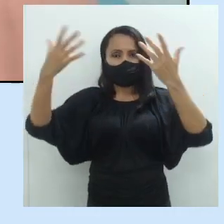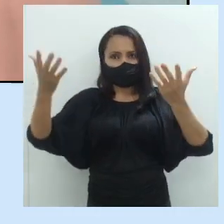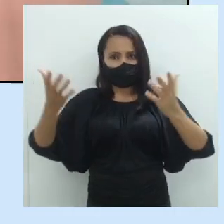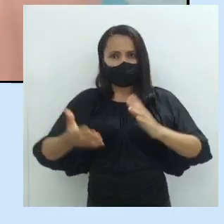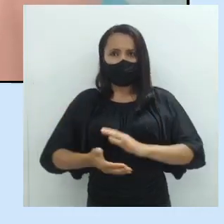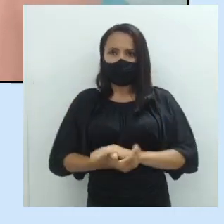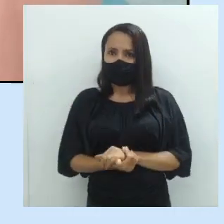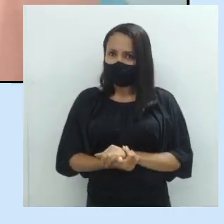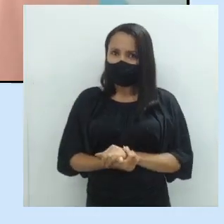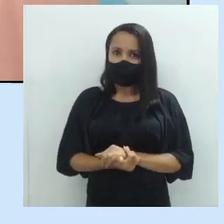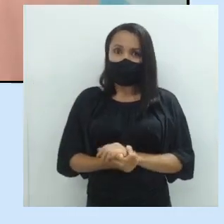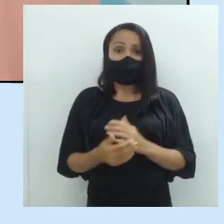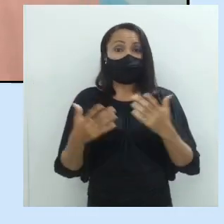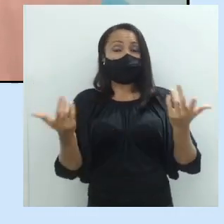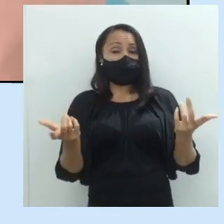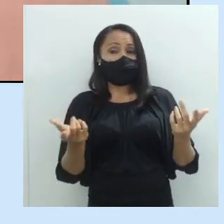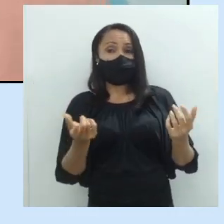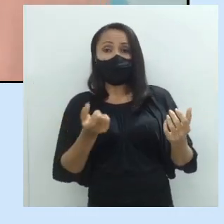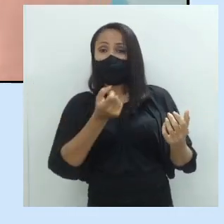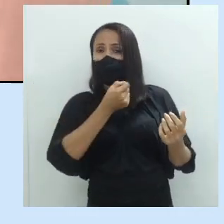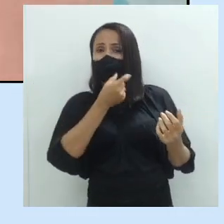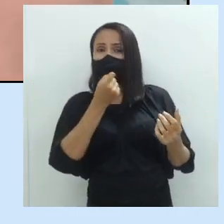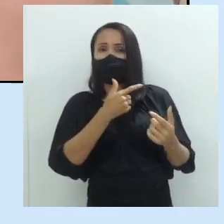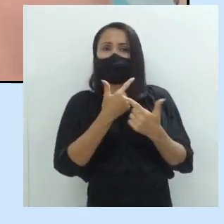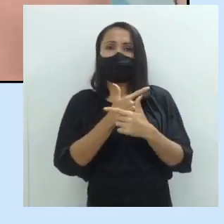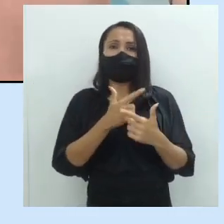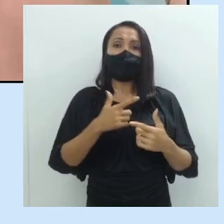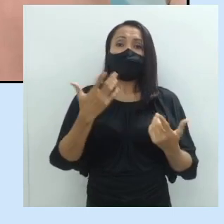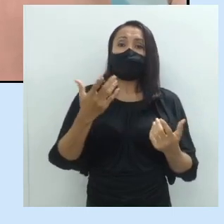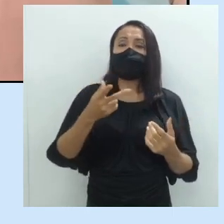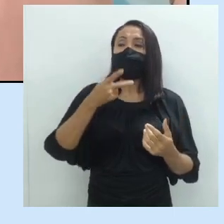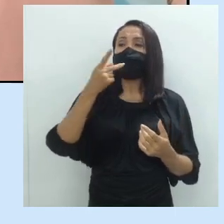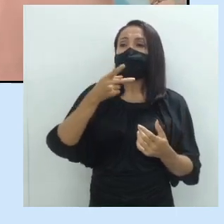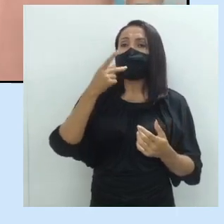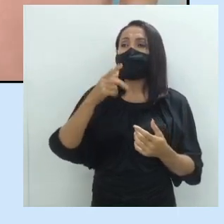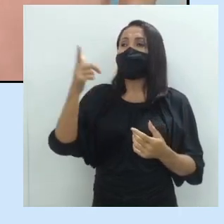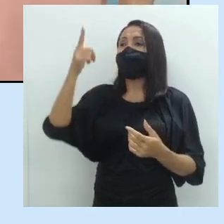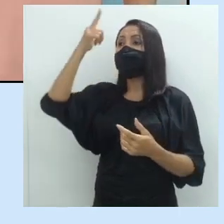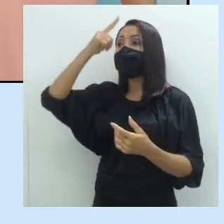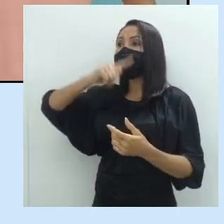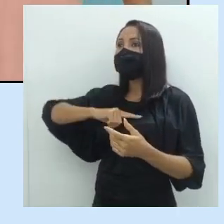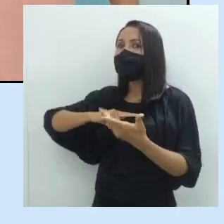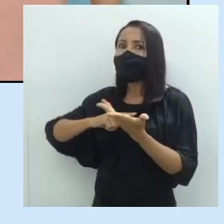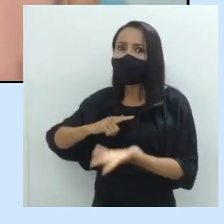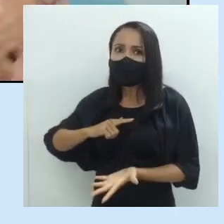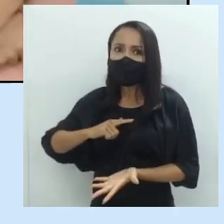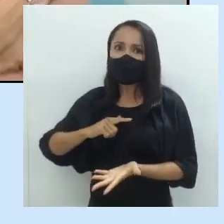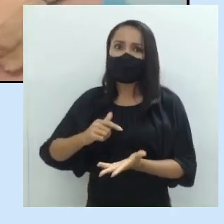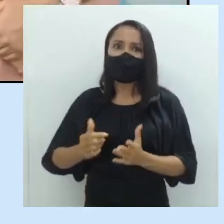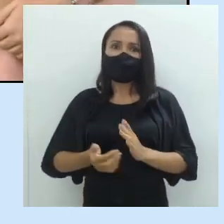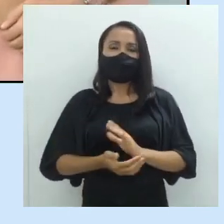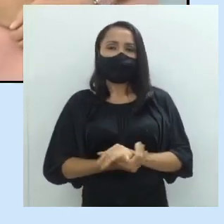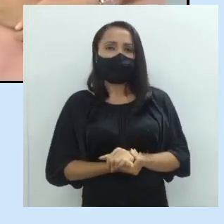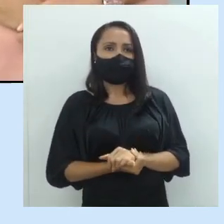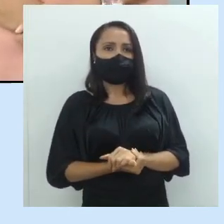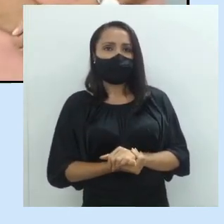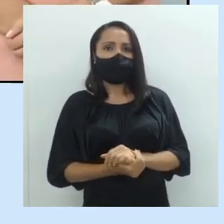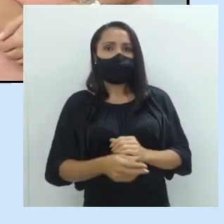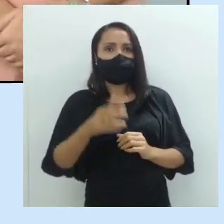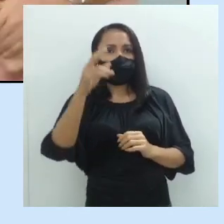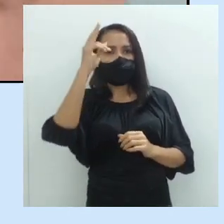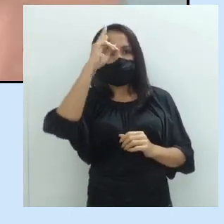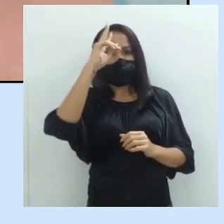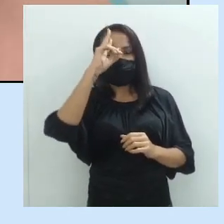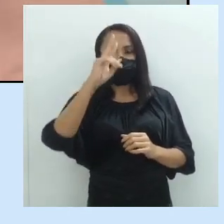ironia. Eu estou dizendo que a menina não é bonita. Então, é importante. Lembrem, estudar o